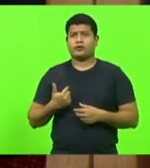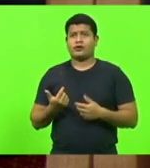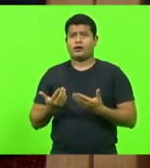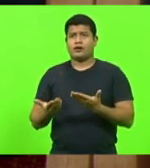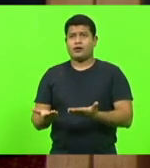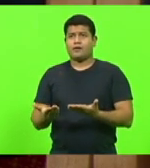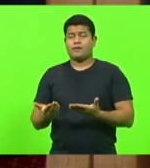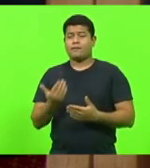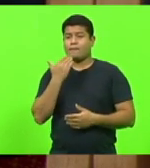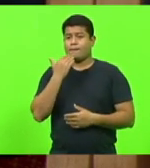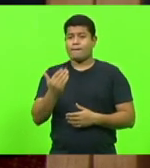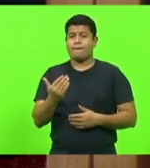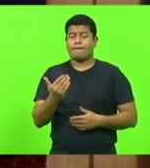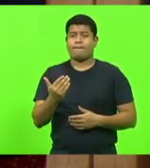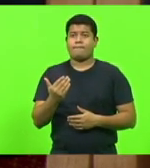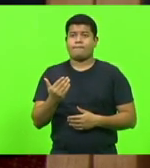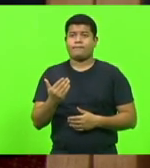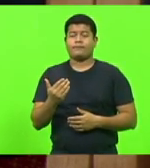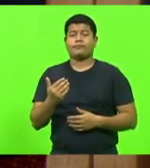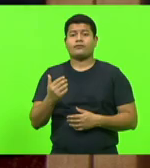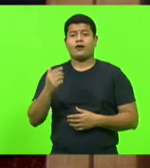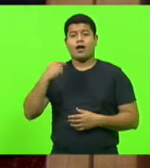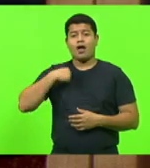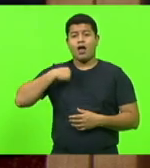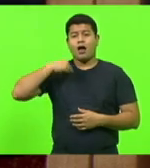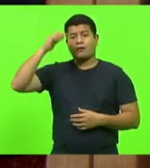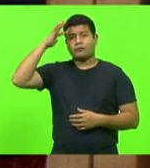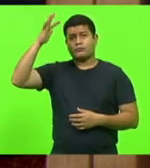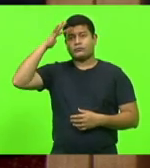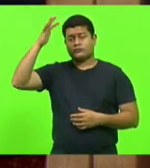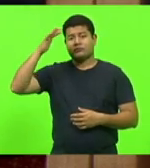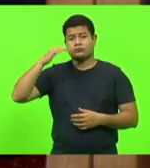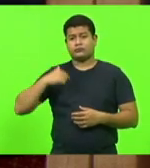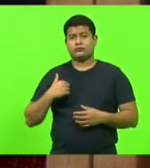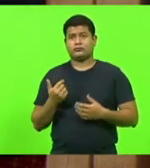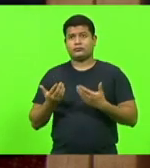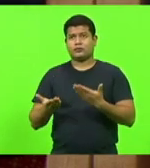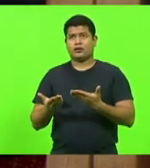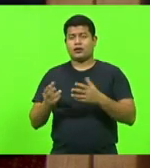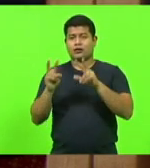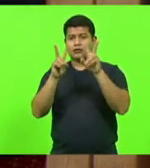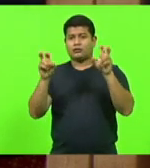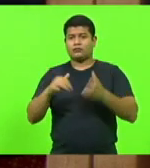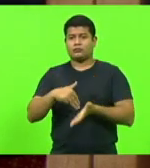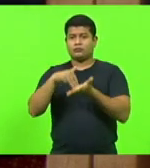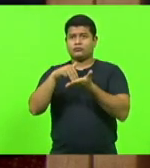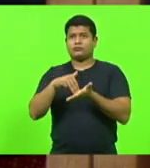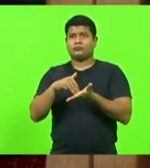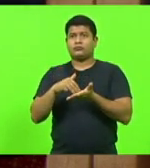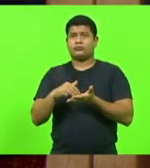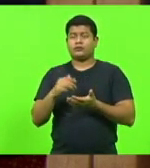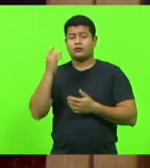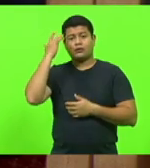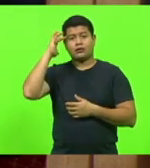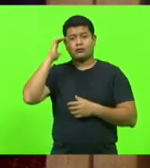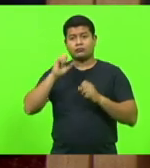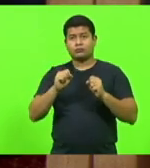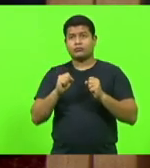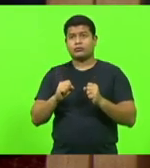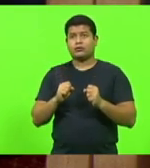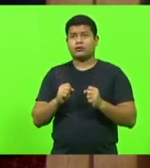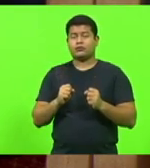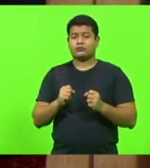apelos nesse sentido. Eu penso que não é matéria oportuna para uma moção. Eu acho que pode partir de uma moção